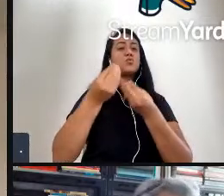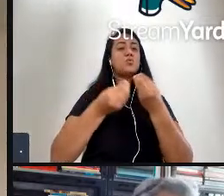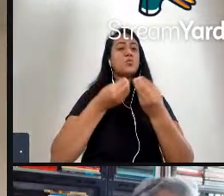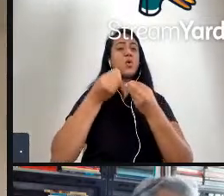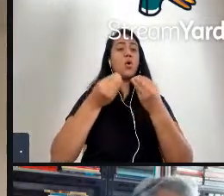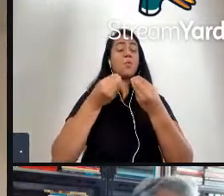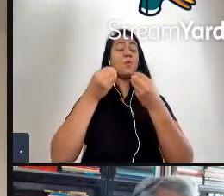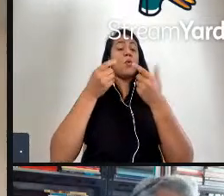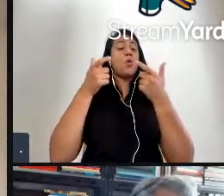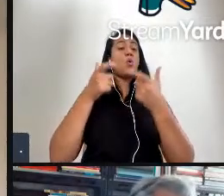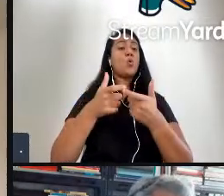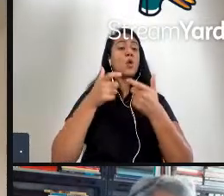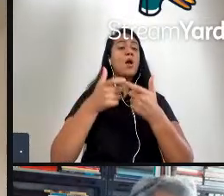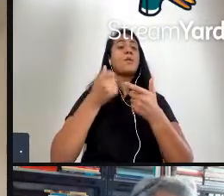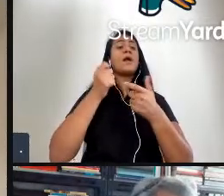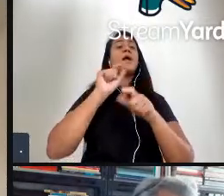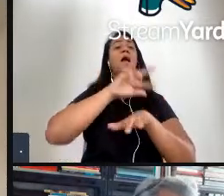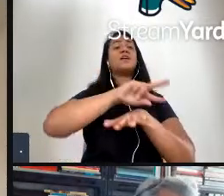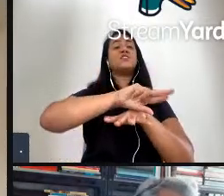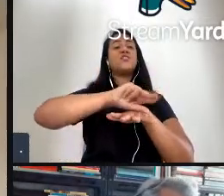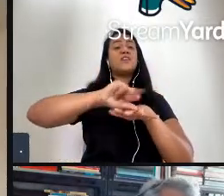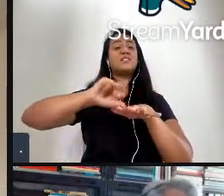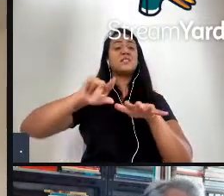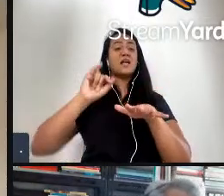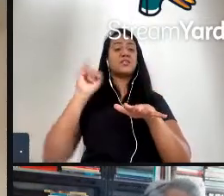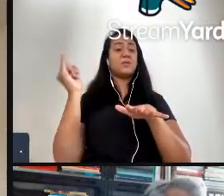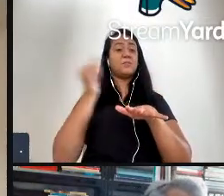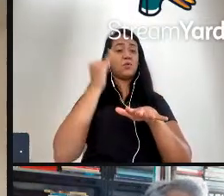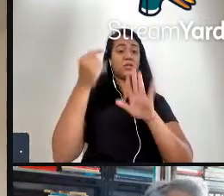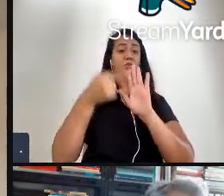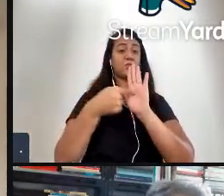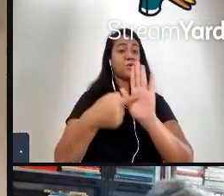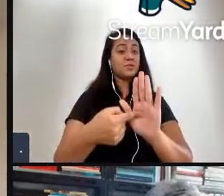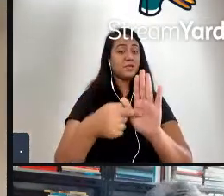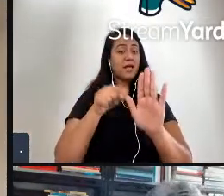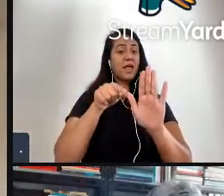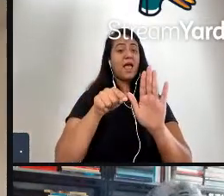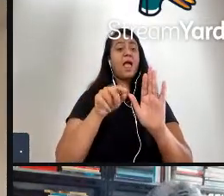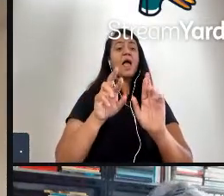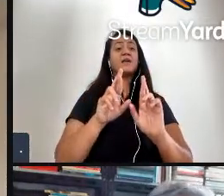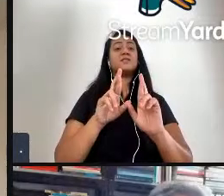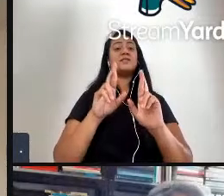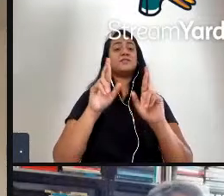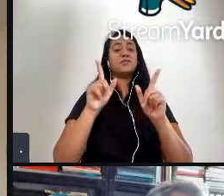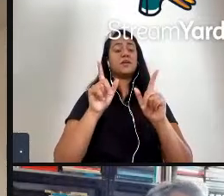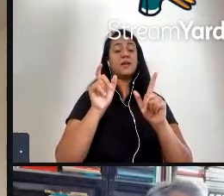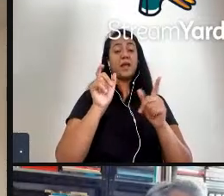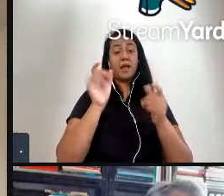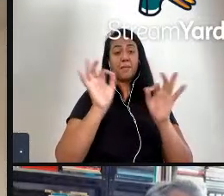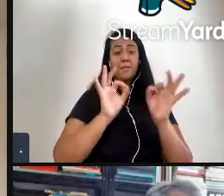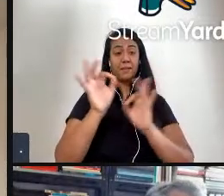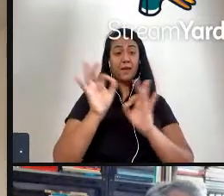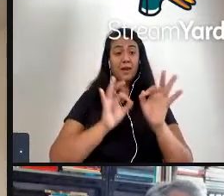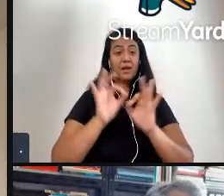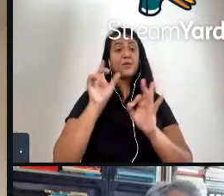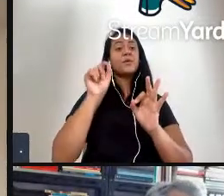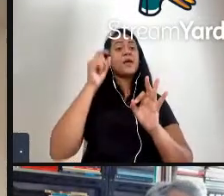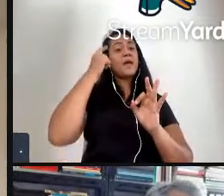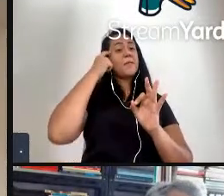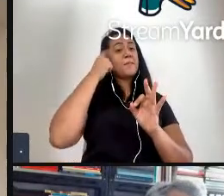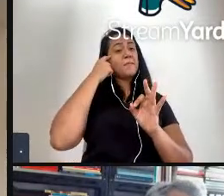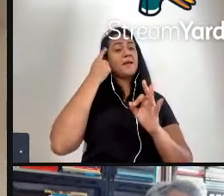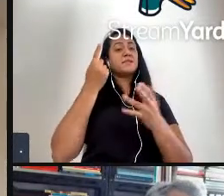diversidade importante pontuar que a diferença aqui propalada ela é pensada como uma